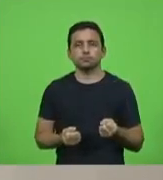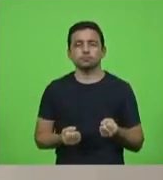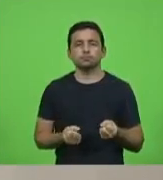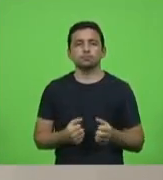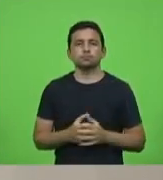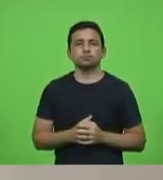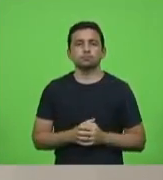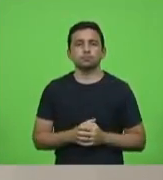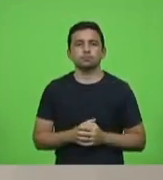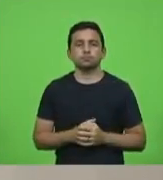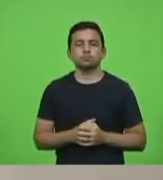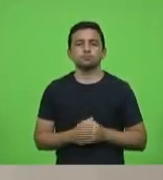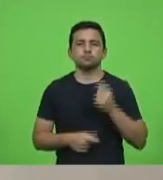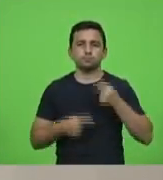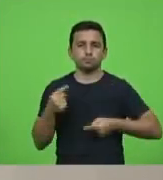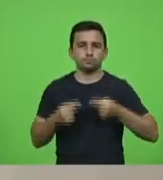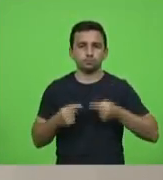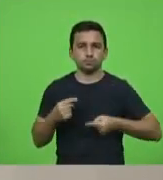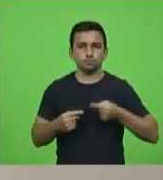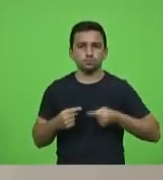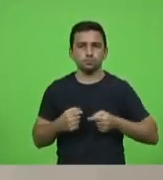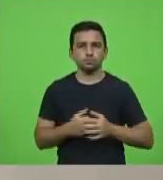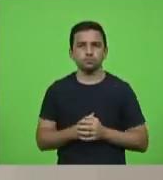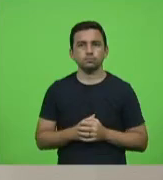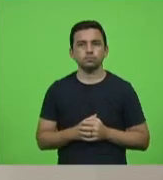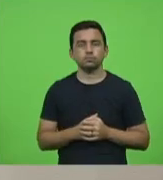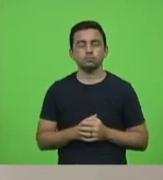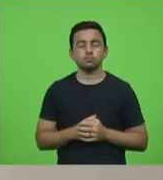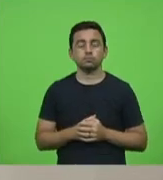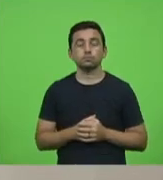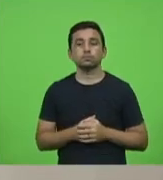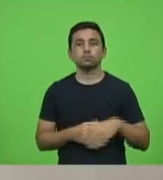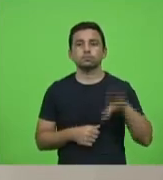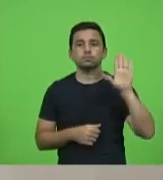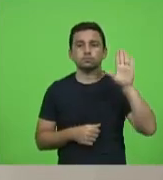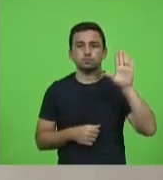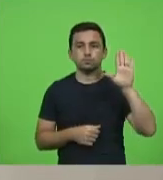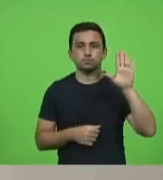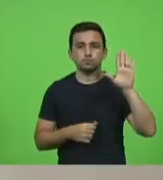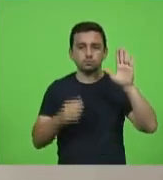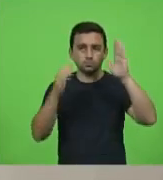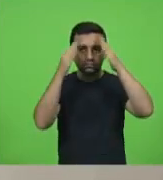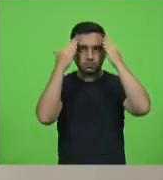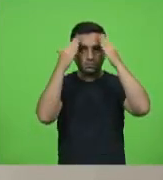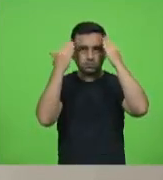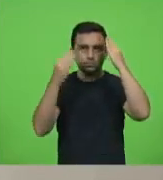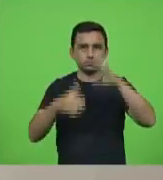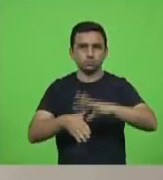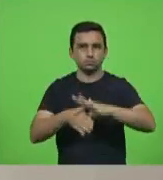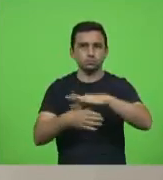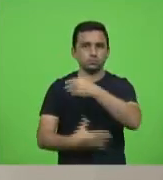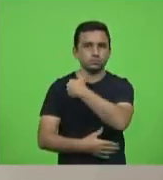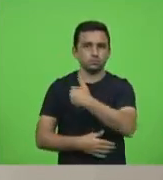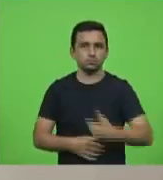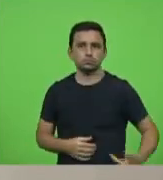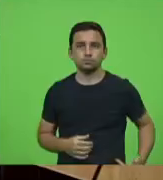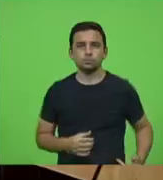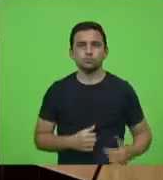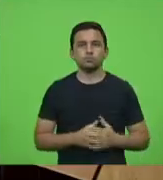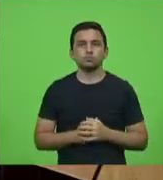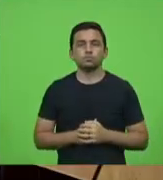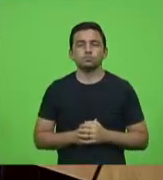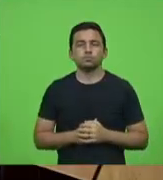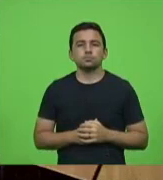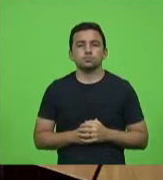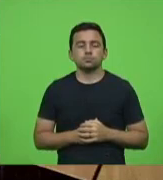em discussão com a palavra deputado Zé Milton Schaefer líder do governo presidente é